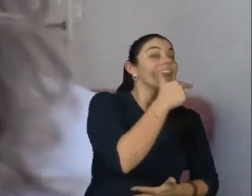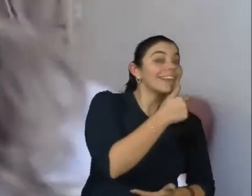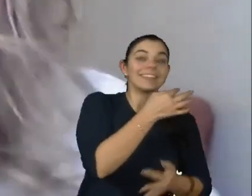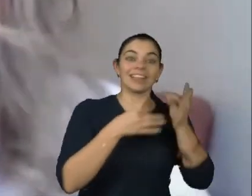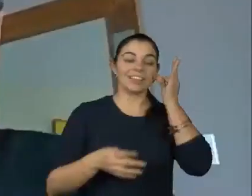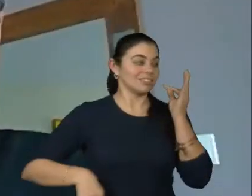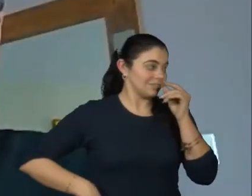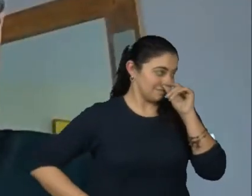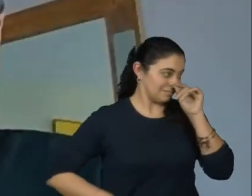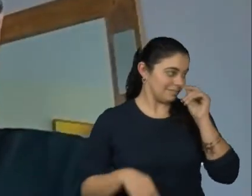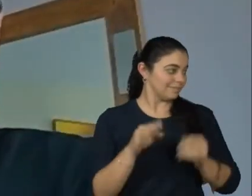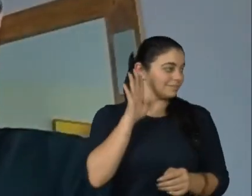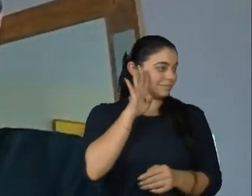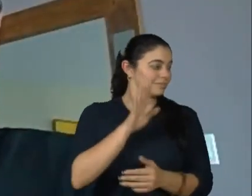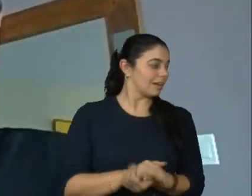Legal, legal!